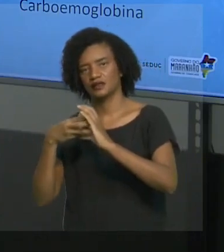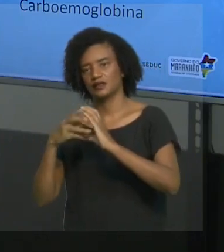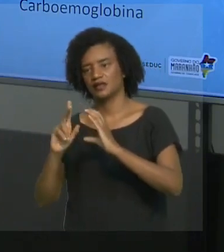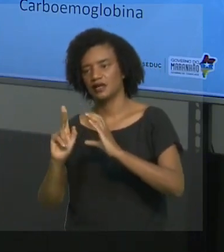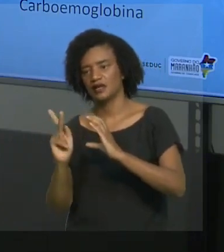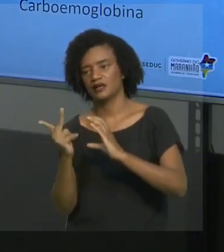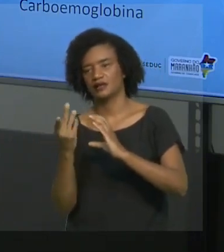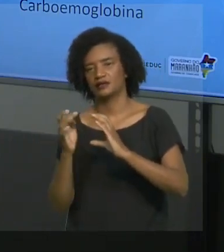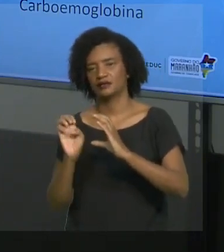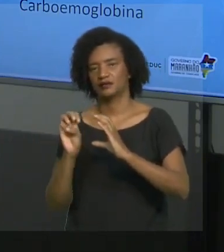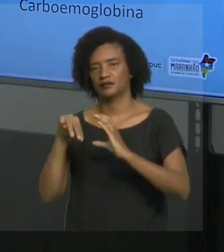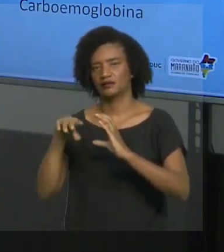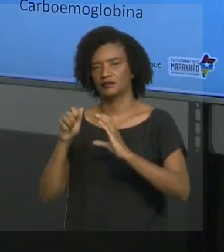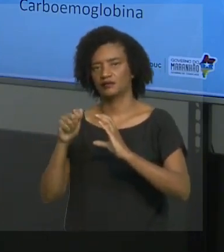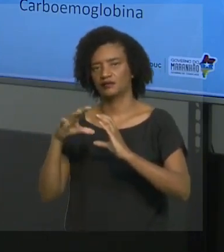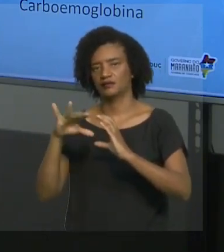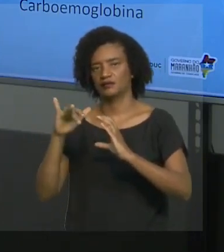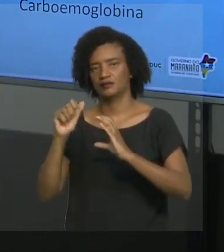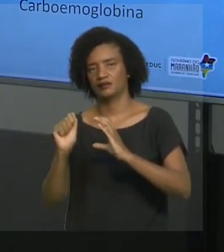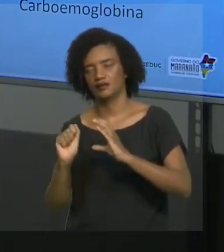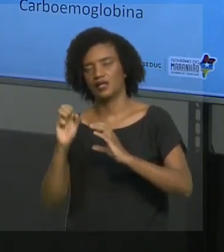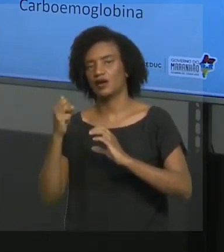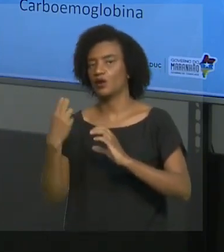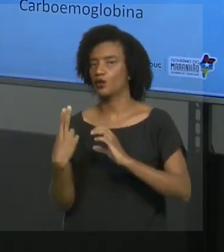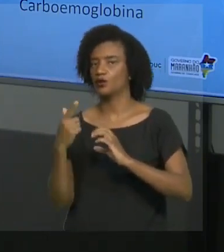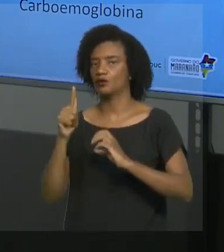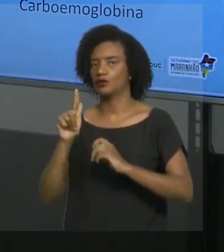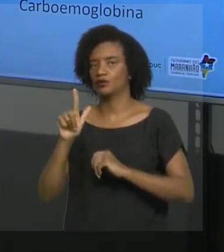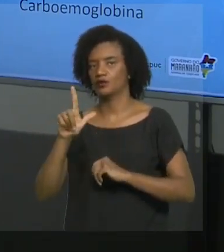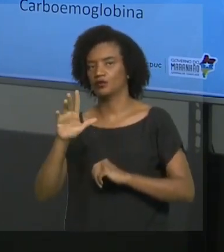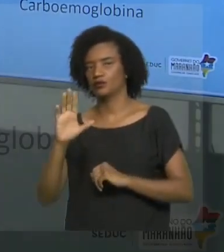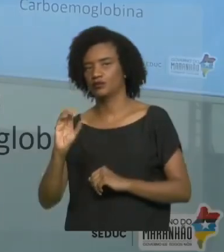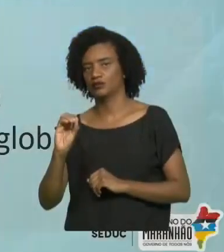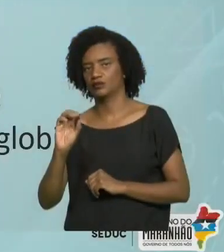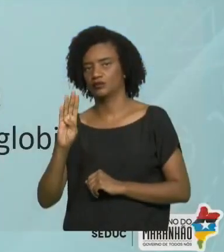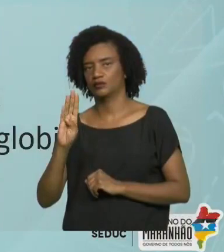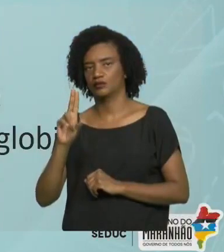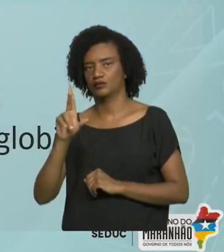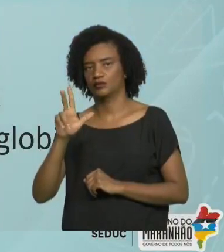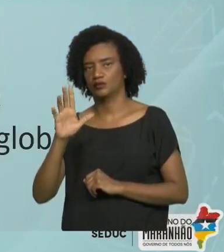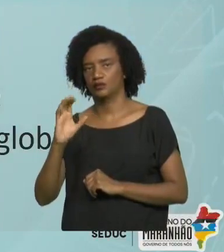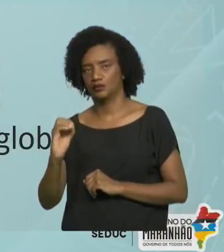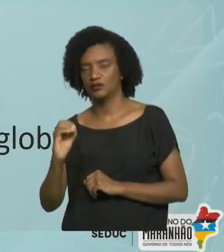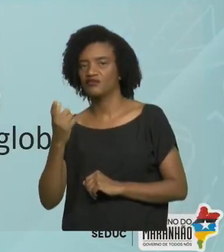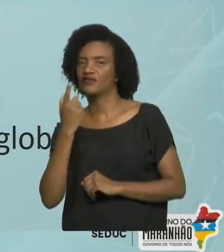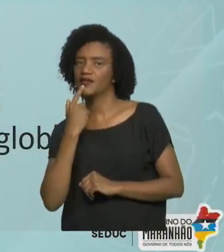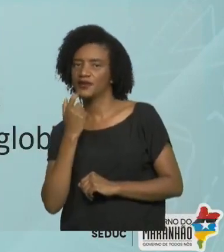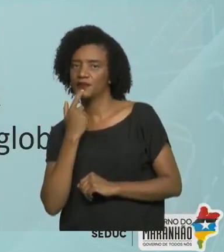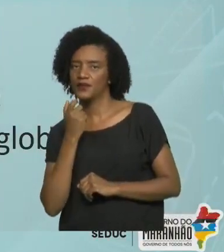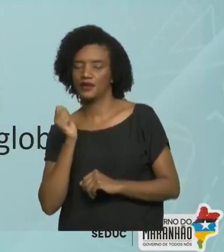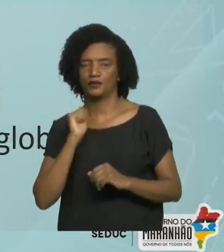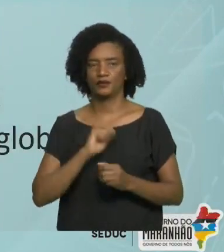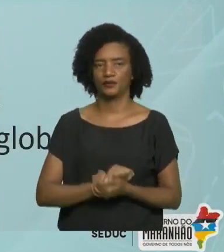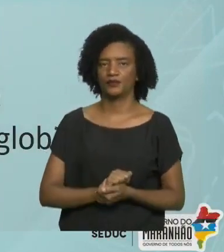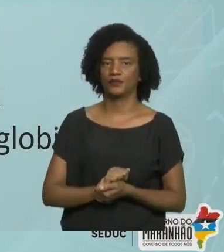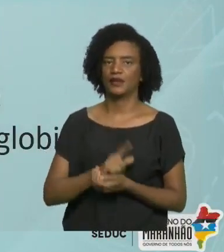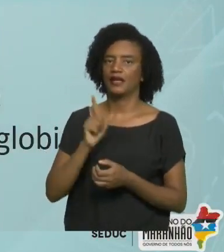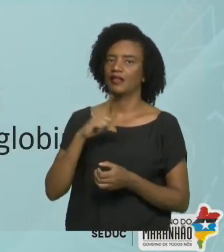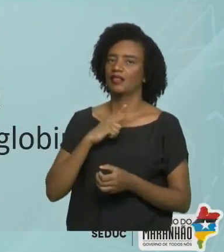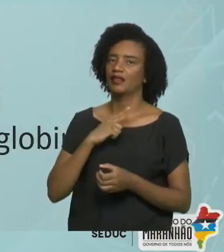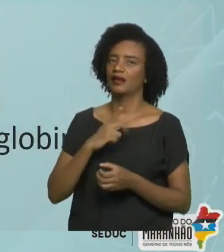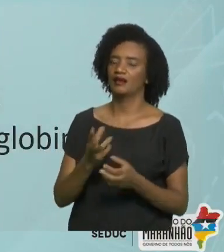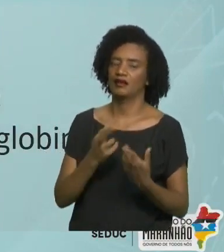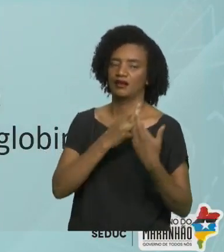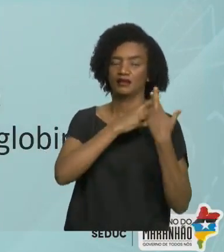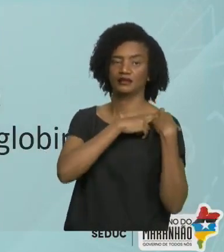vermelho. Por que ele é responsável pelo transporte dos gases? Porque ele tem aqui uma proteína